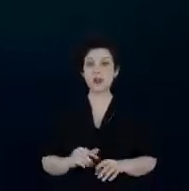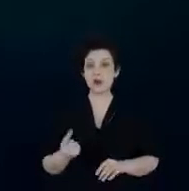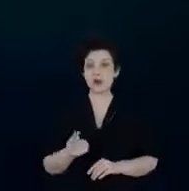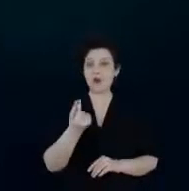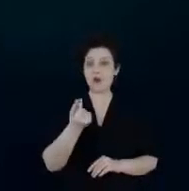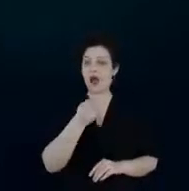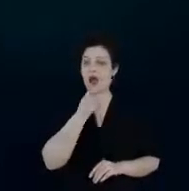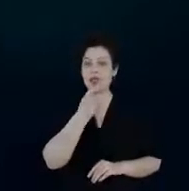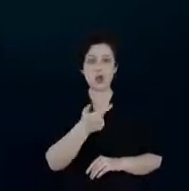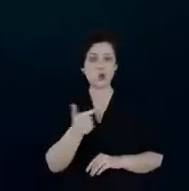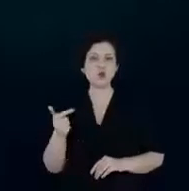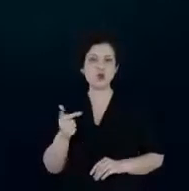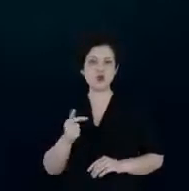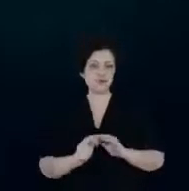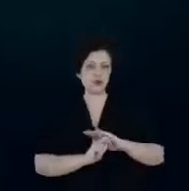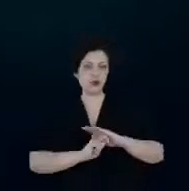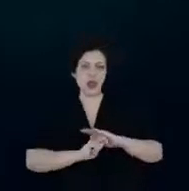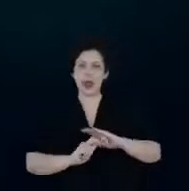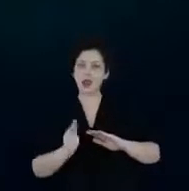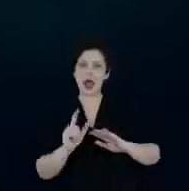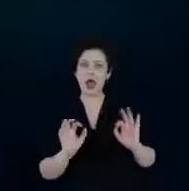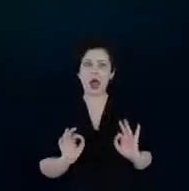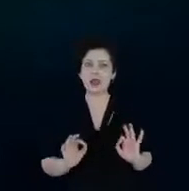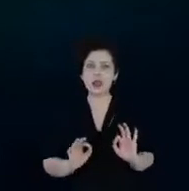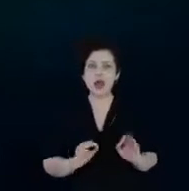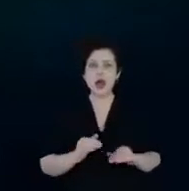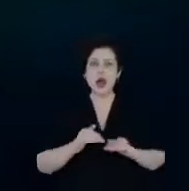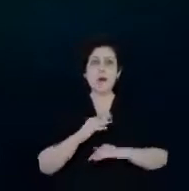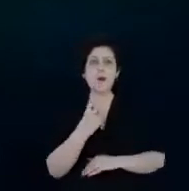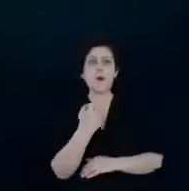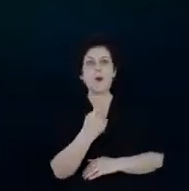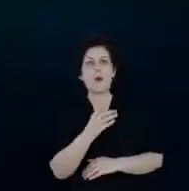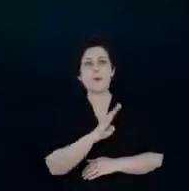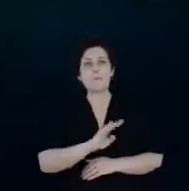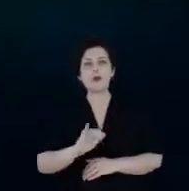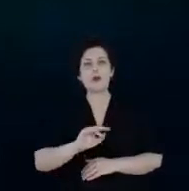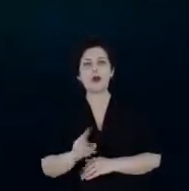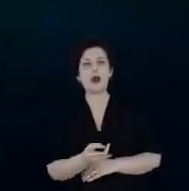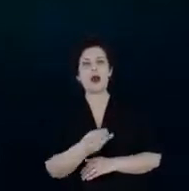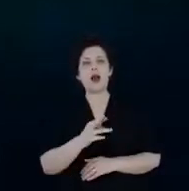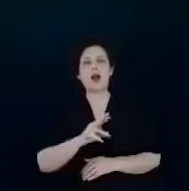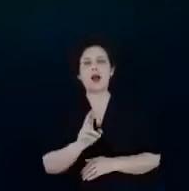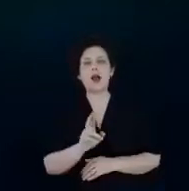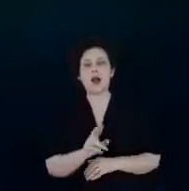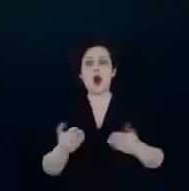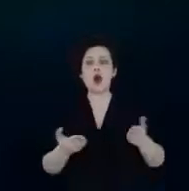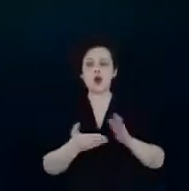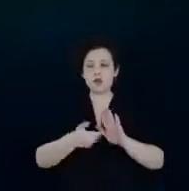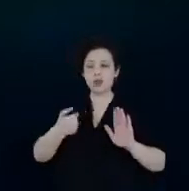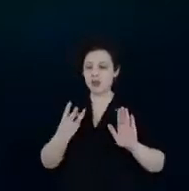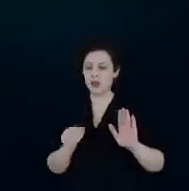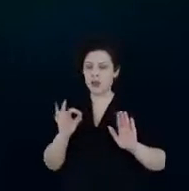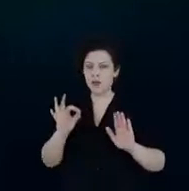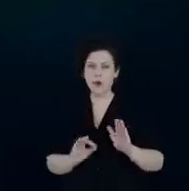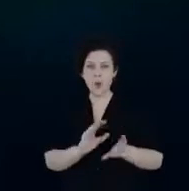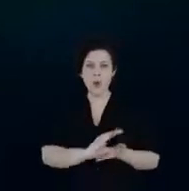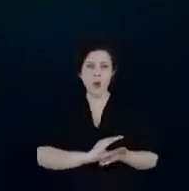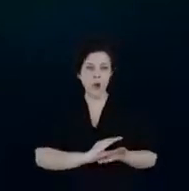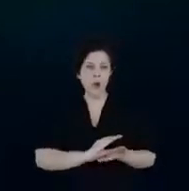ainda não havia sido investido acima de 1 bilhão de reais e hoje tira 30% das verbas